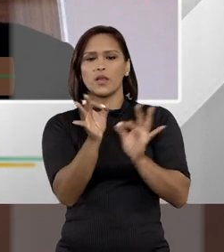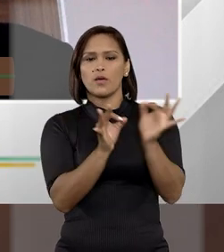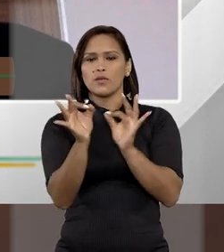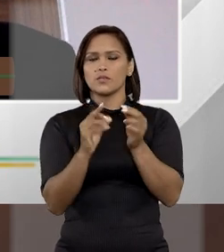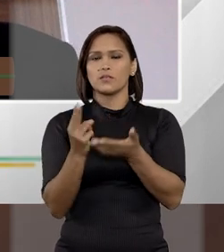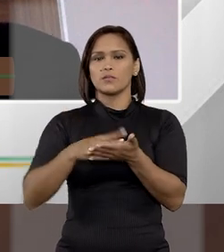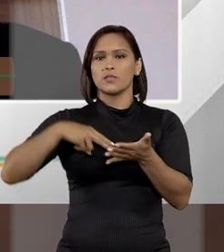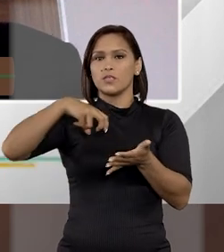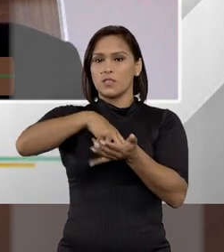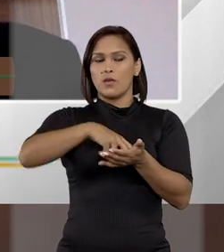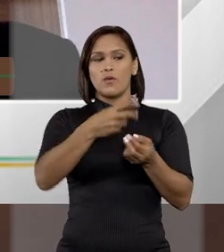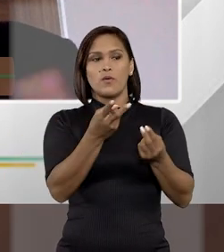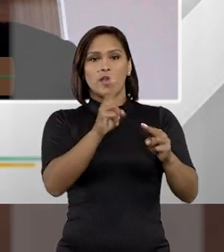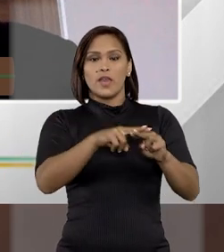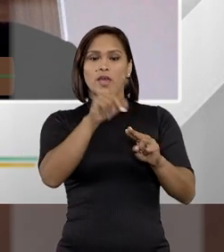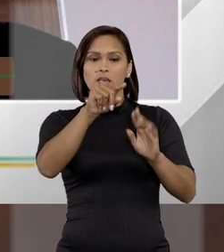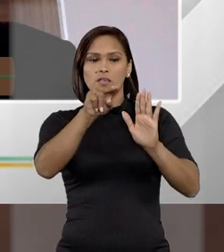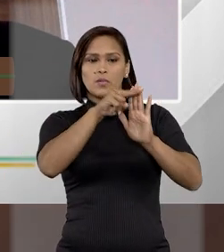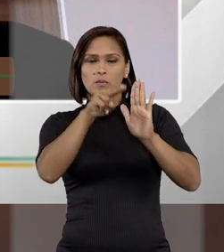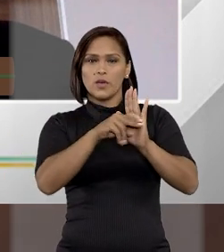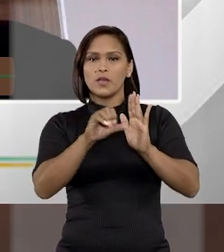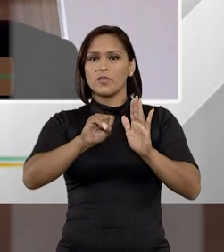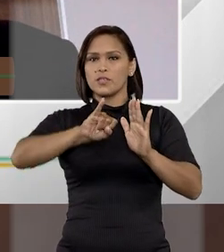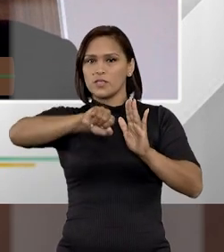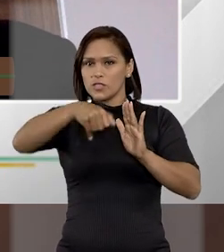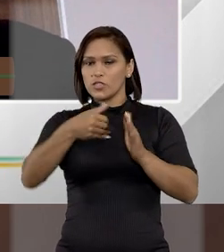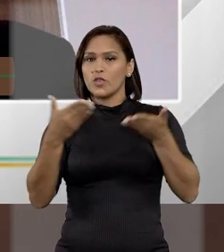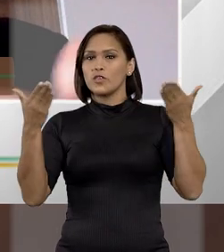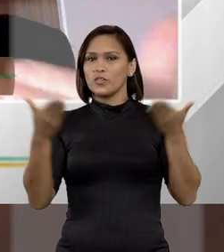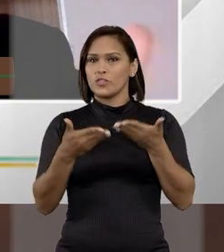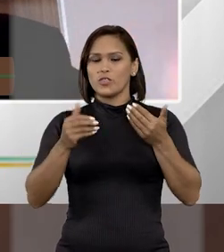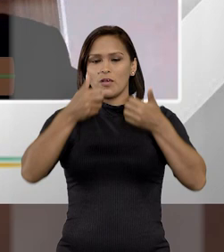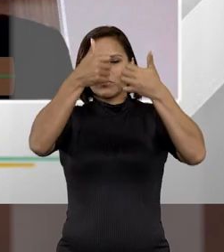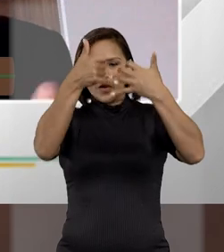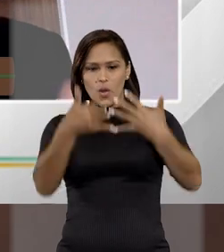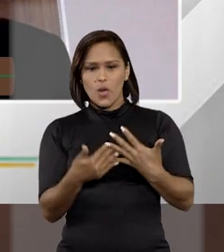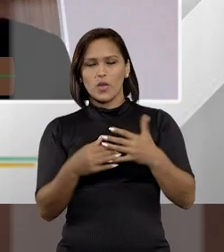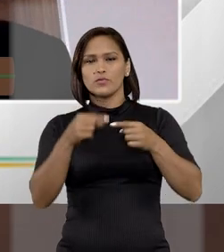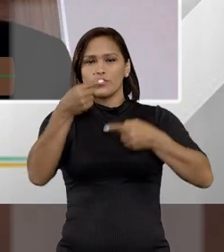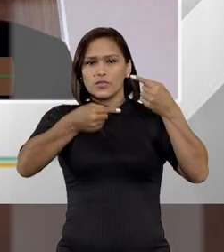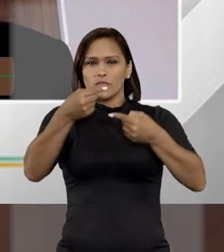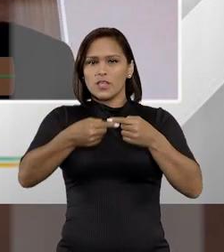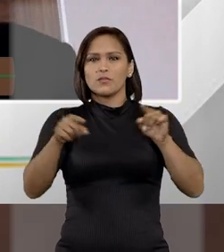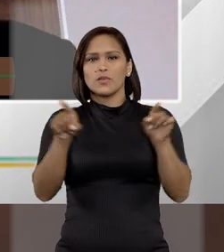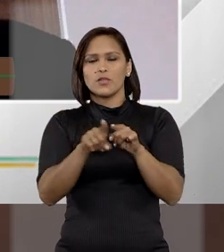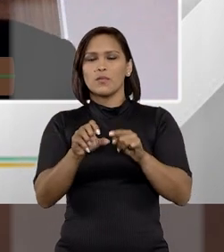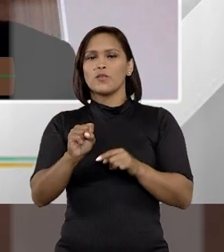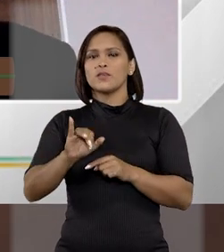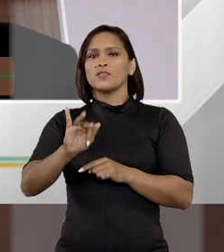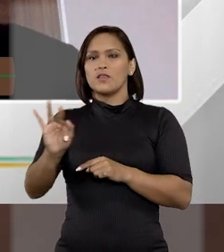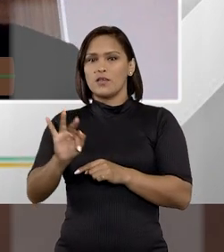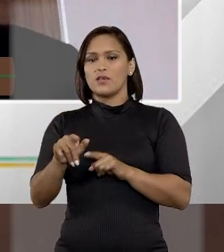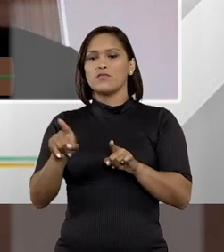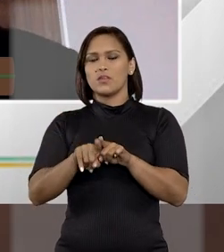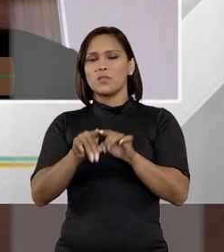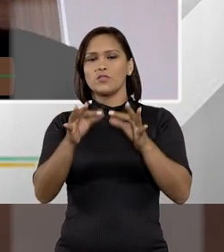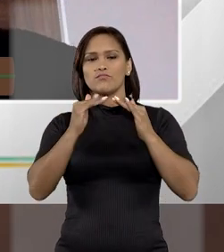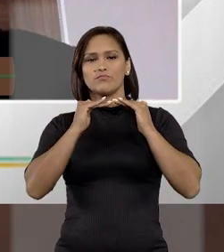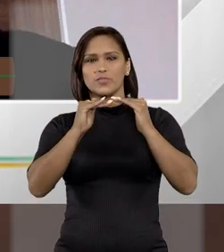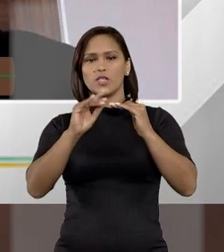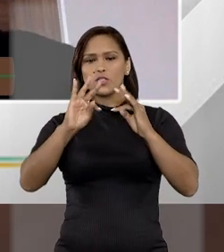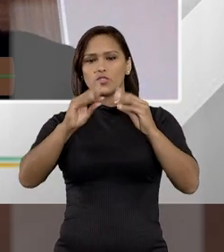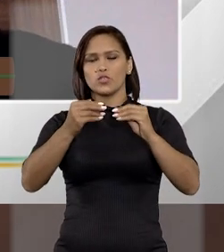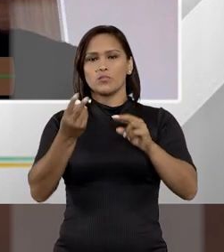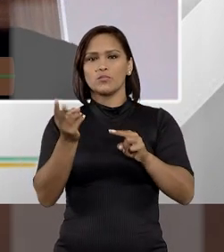manutenção da prisão. Então, acho que esses são os pontos que o STJ já se debruçou, já debateu aí, também o STF, sobre as